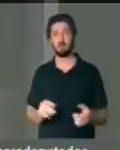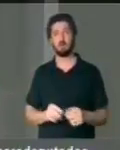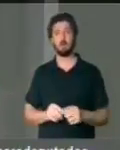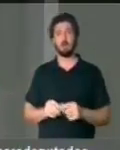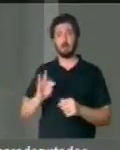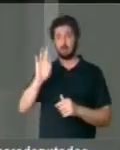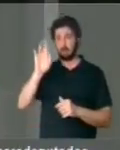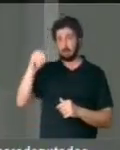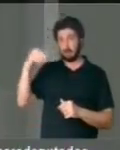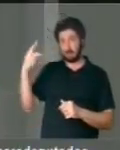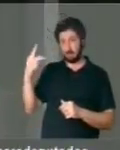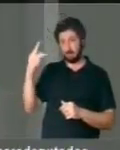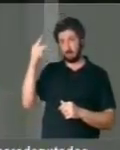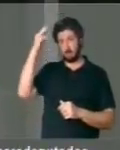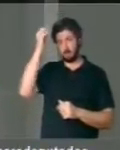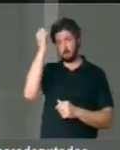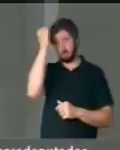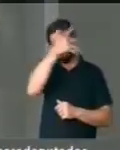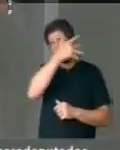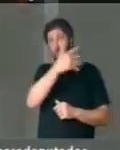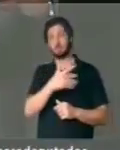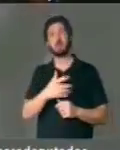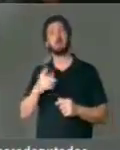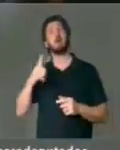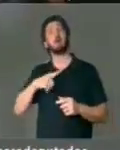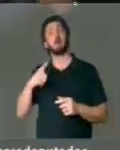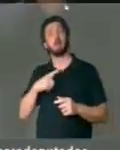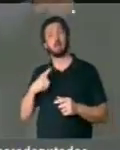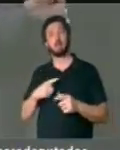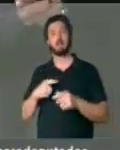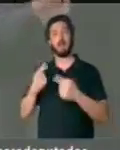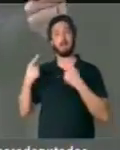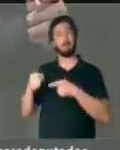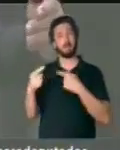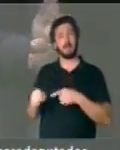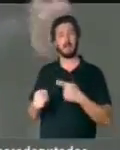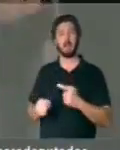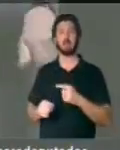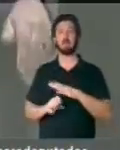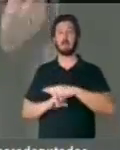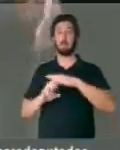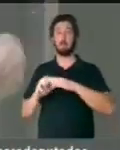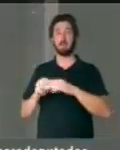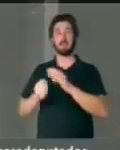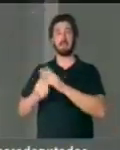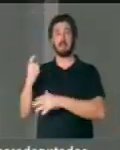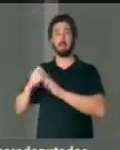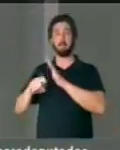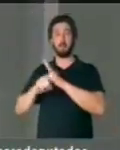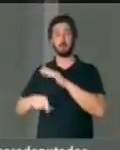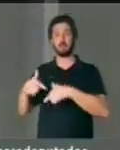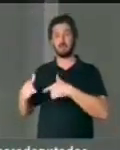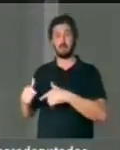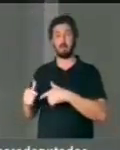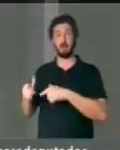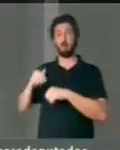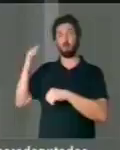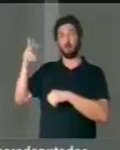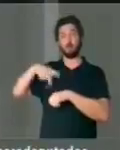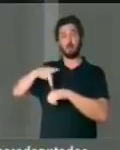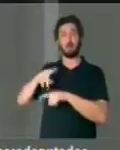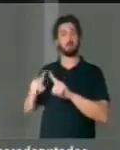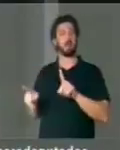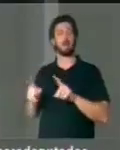ameaça, inclusive, empresas que criam postos de trabalho no exterior e não dentro dos próprios Estados